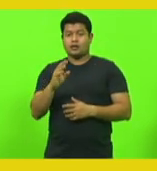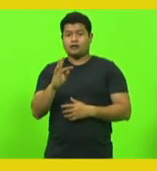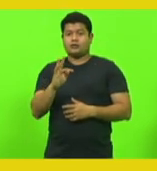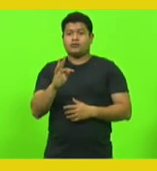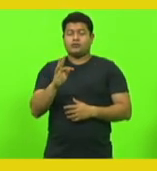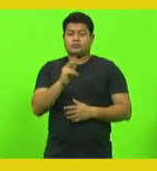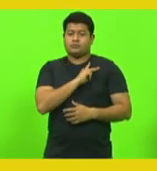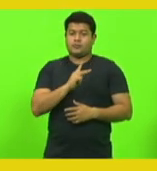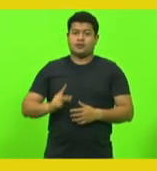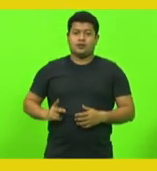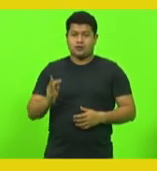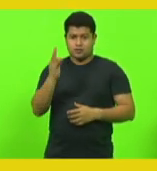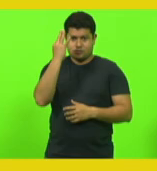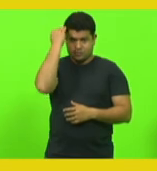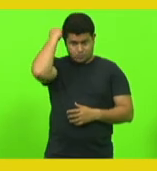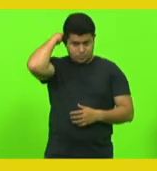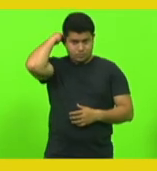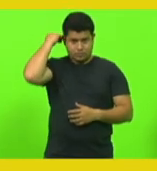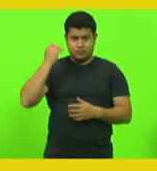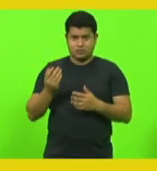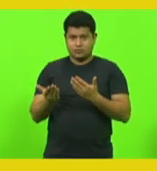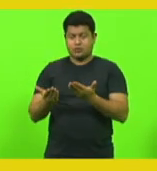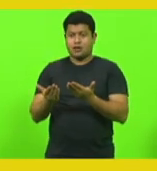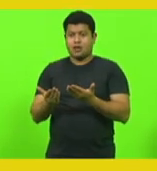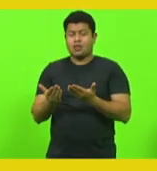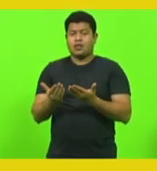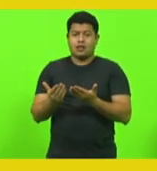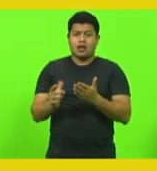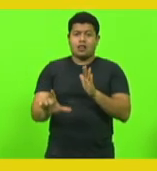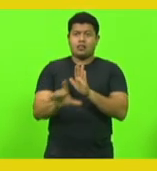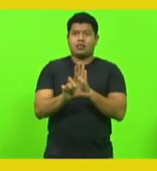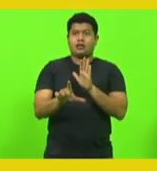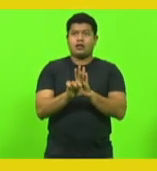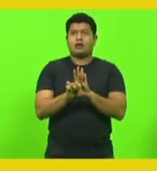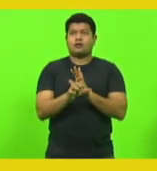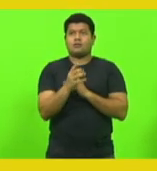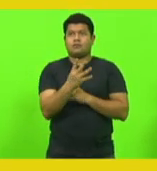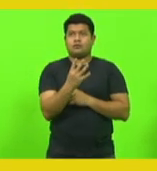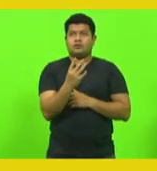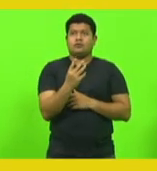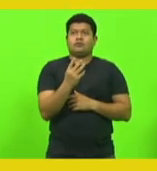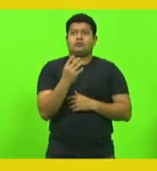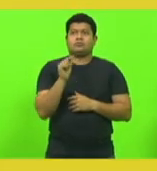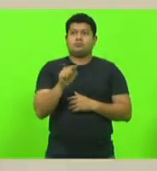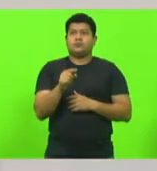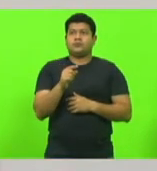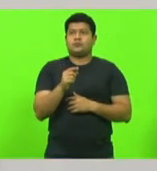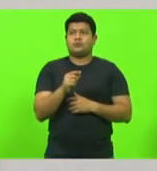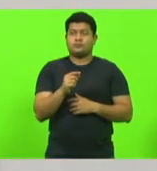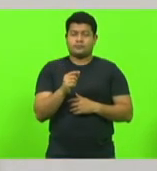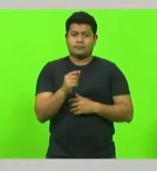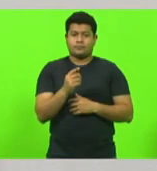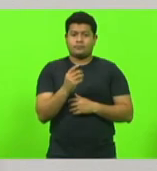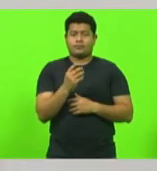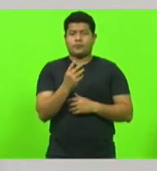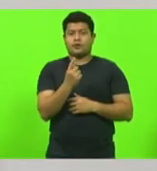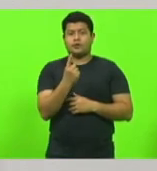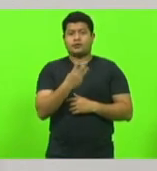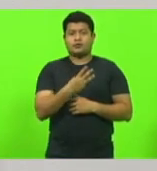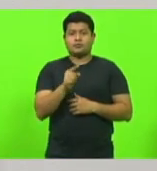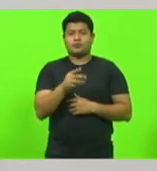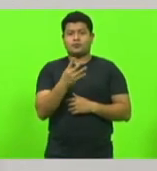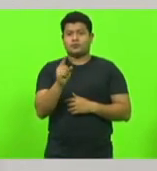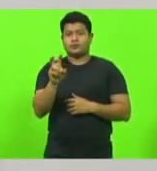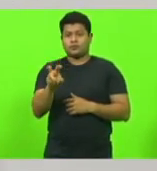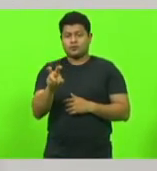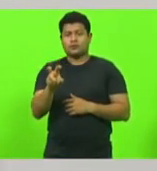.415, que alterou as diretrizes e bases da educação nacional. E, a partir do ano que vem, nós passamos de 800